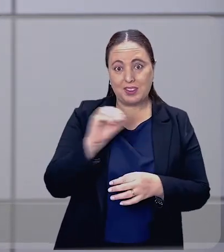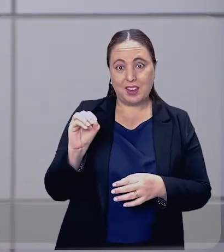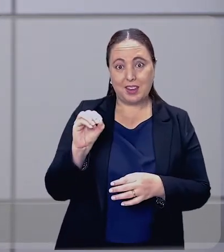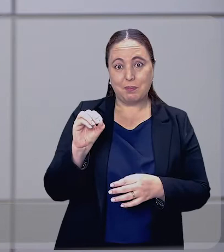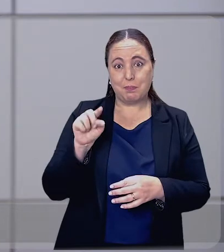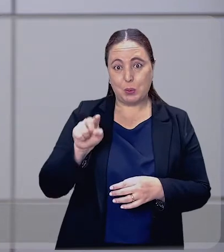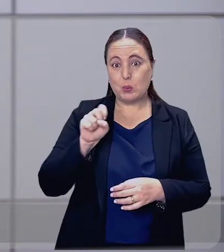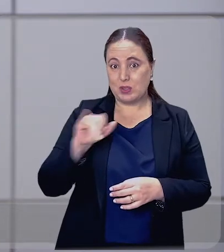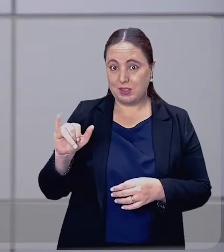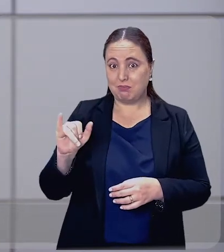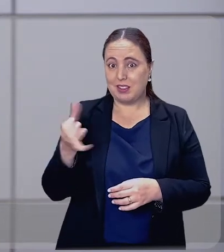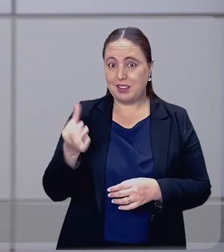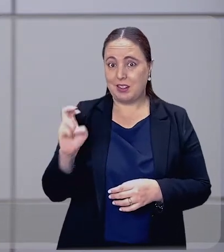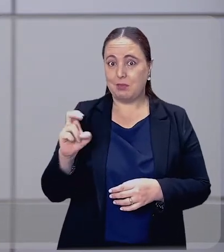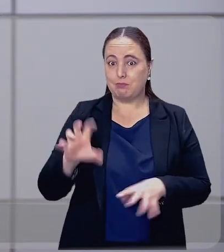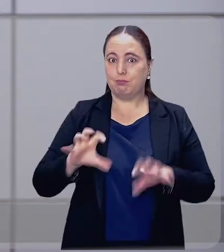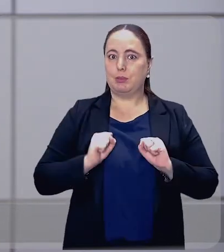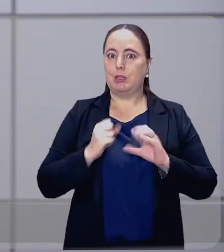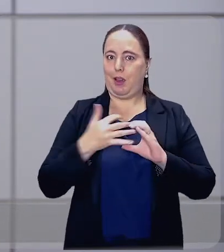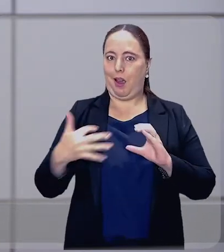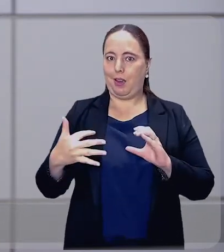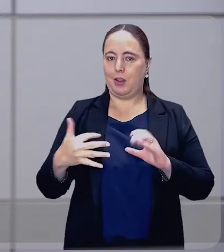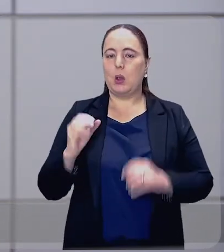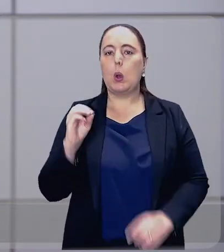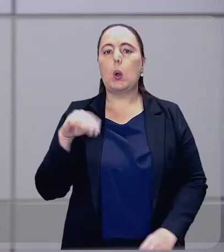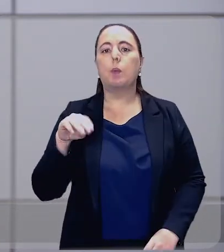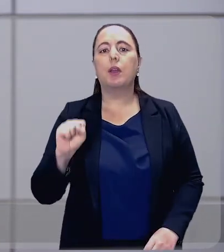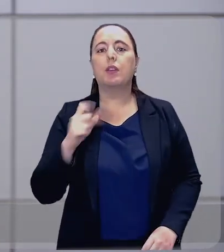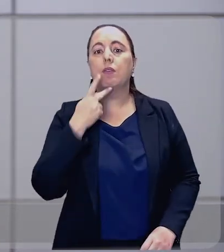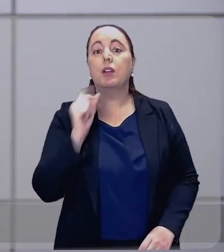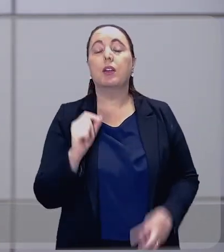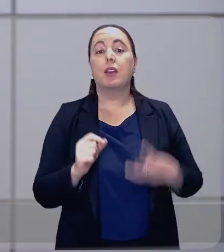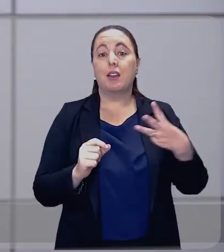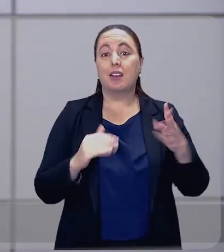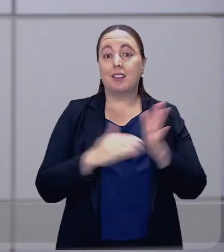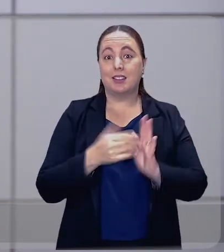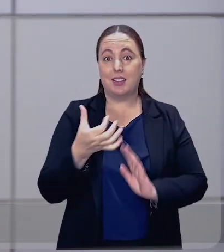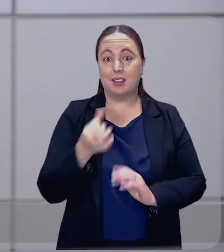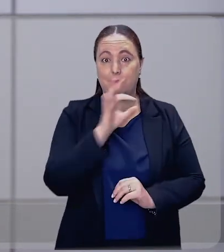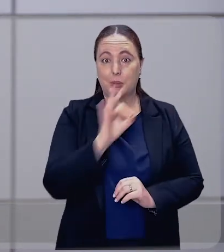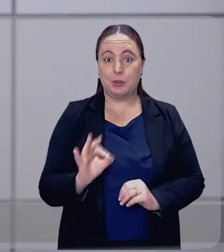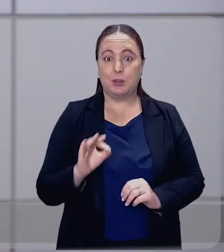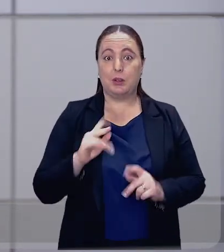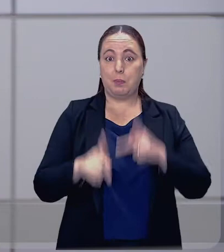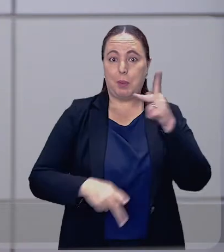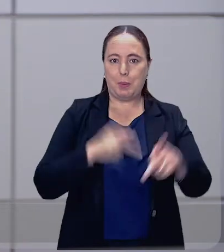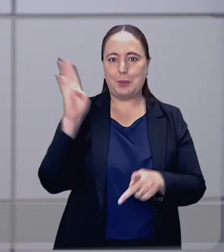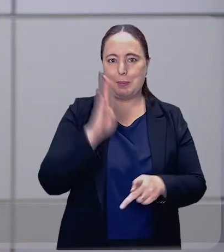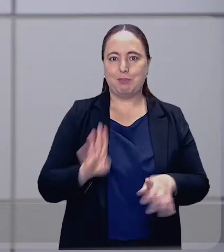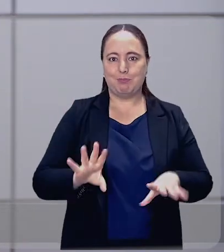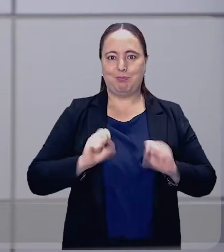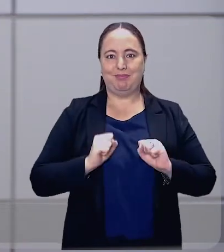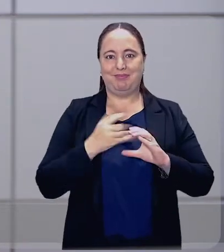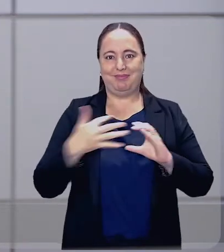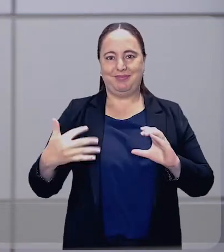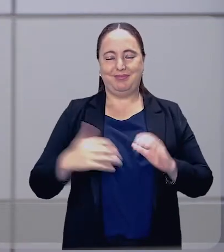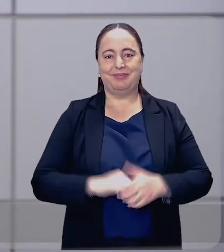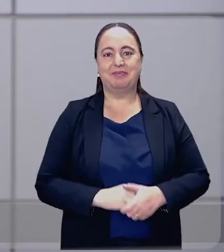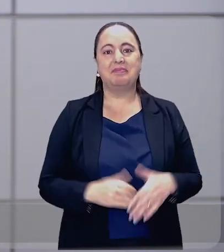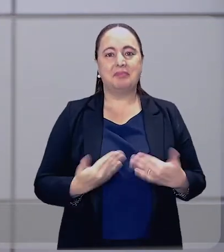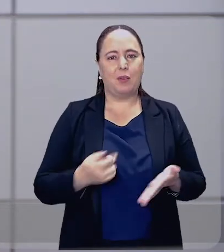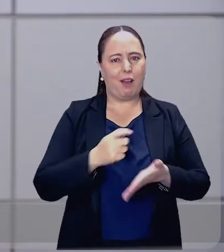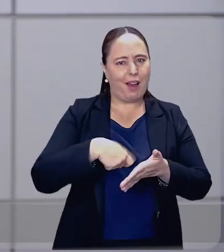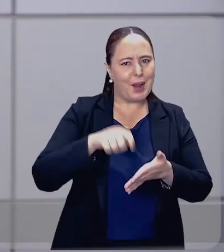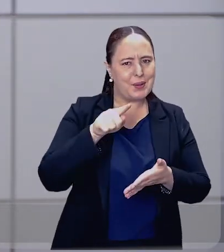de 100 mil. A estimativa da OMS é que entre 3% e 6% da população brasileira seja afetada.